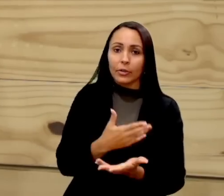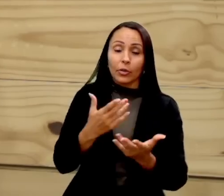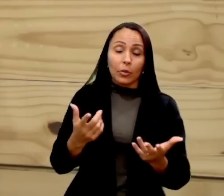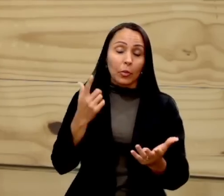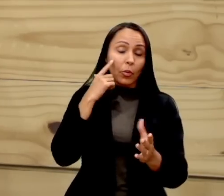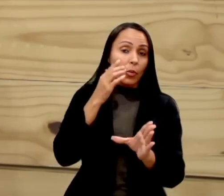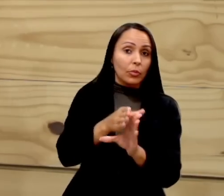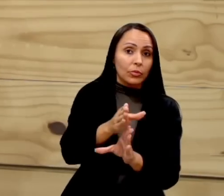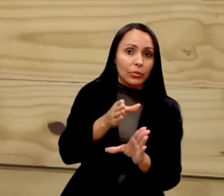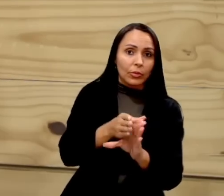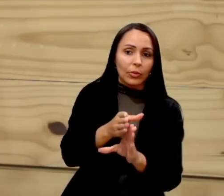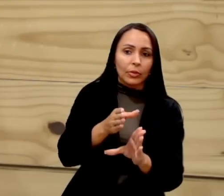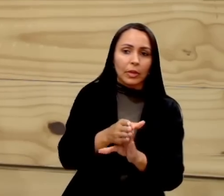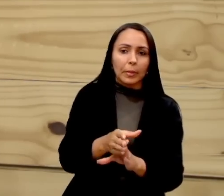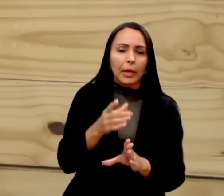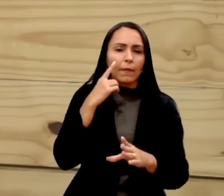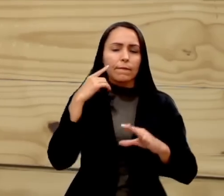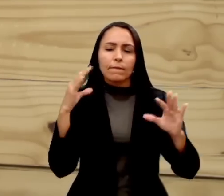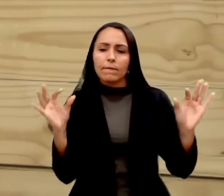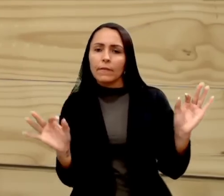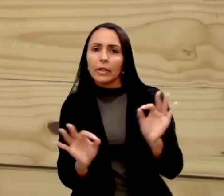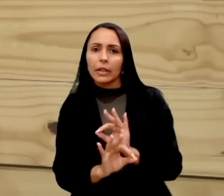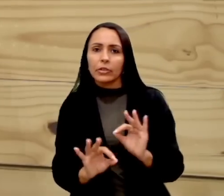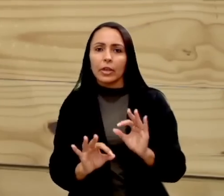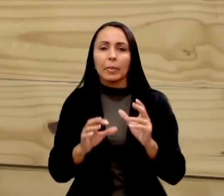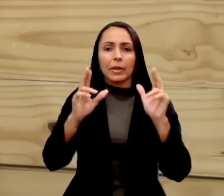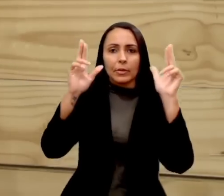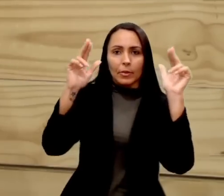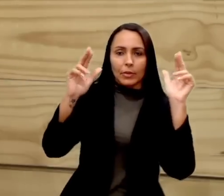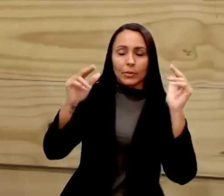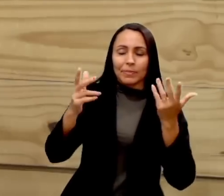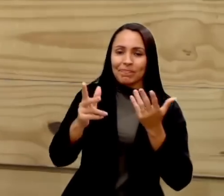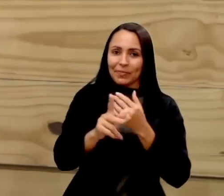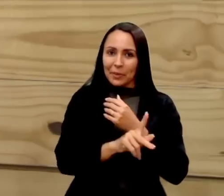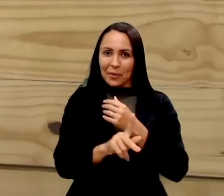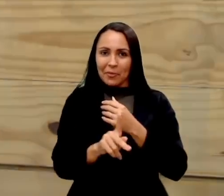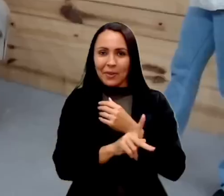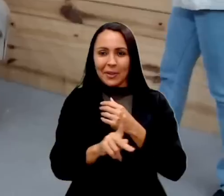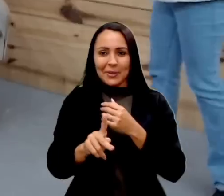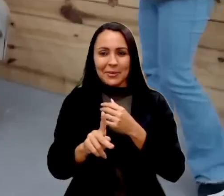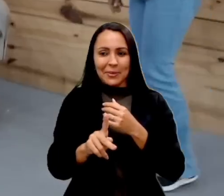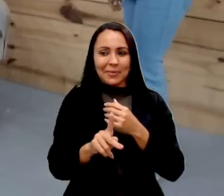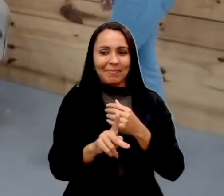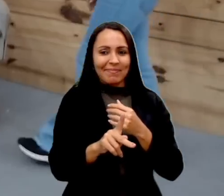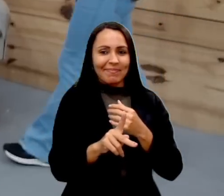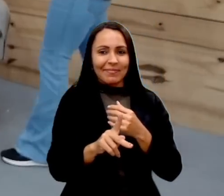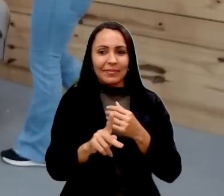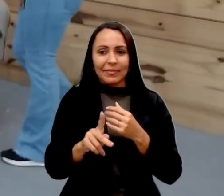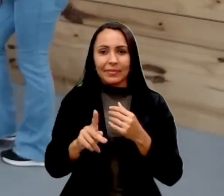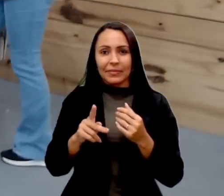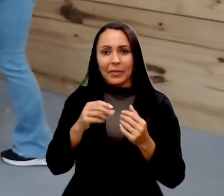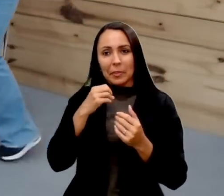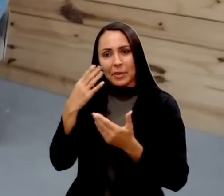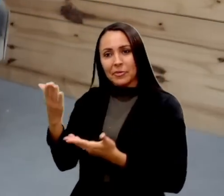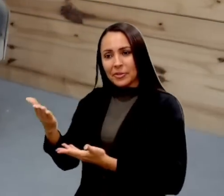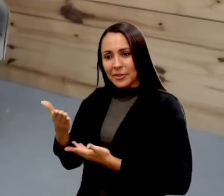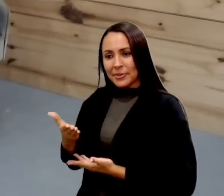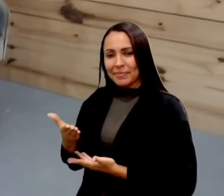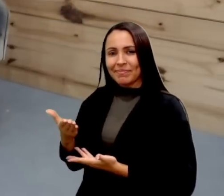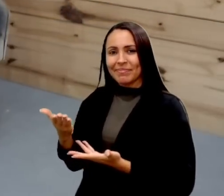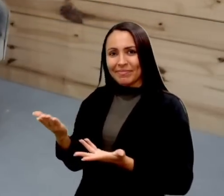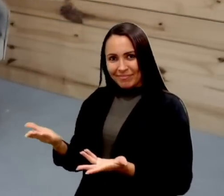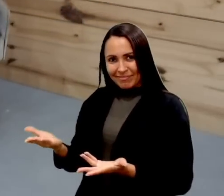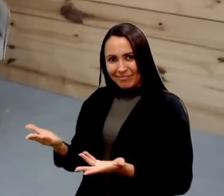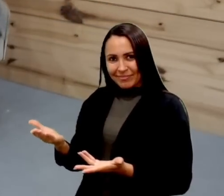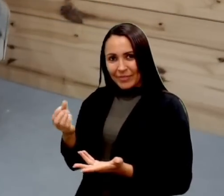conhece fantasticamente sobre o assunto. Professor, seja bem-vindo. Ok, Seja bem